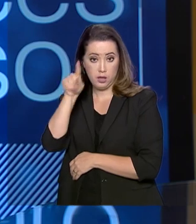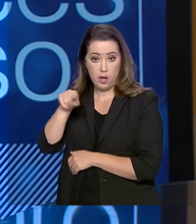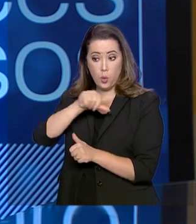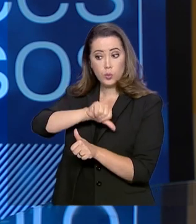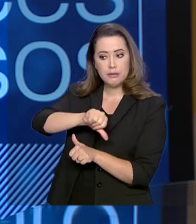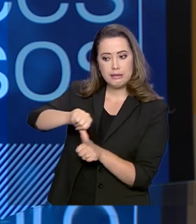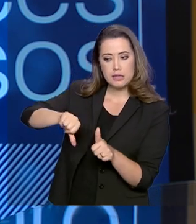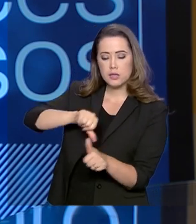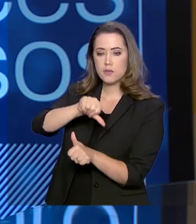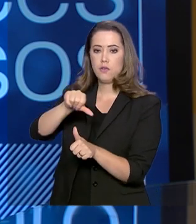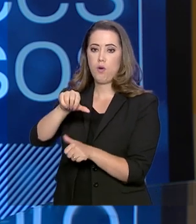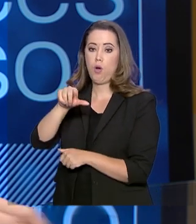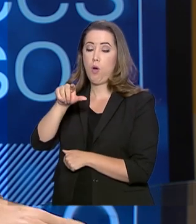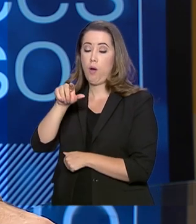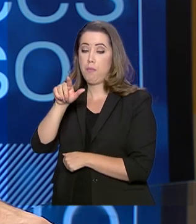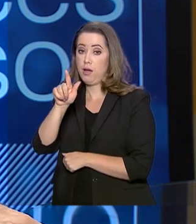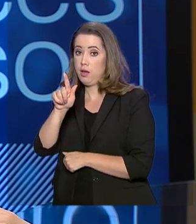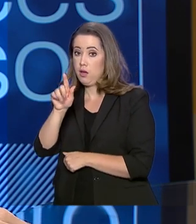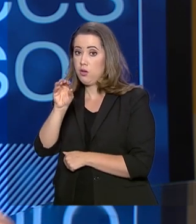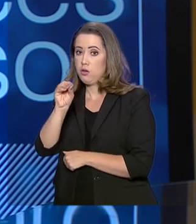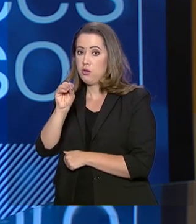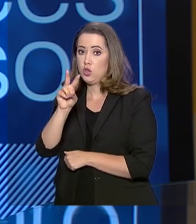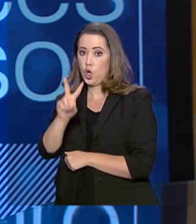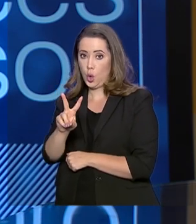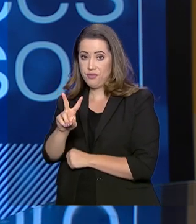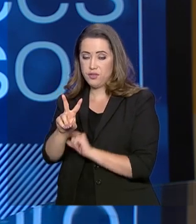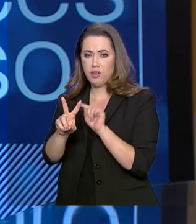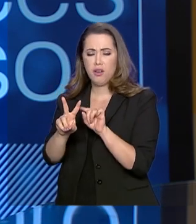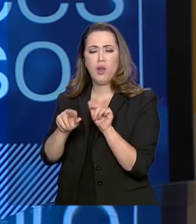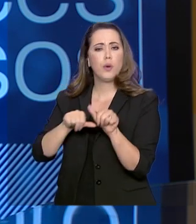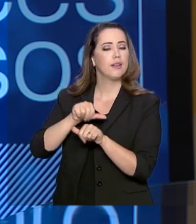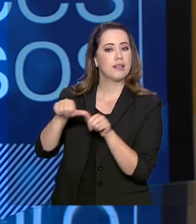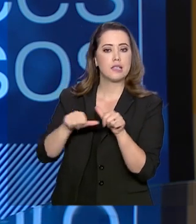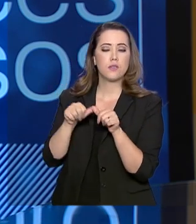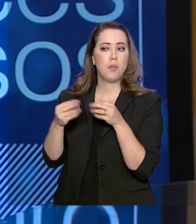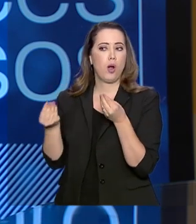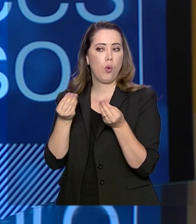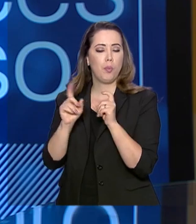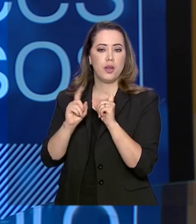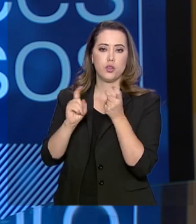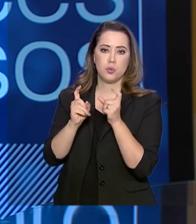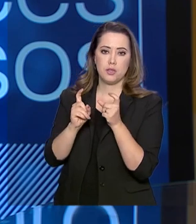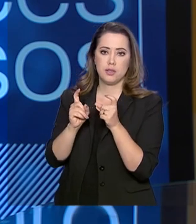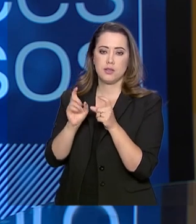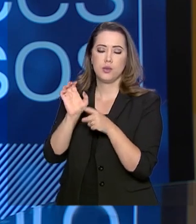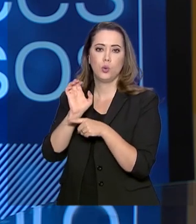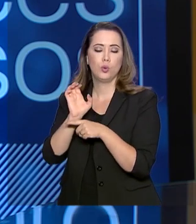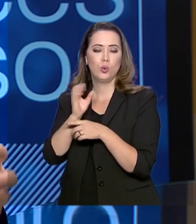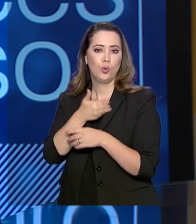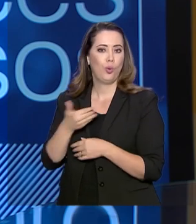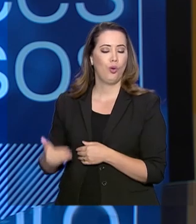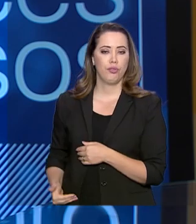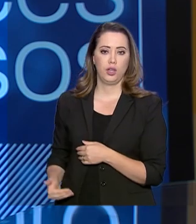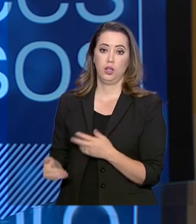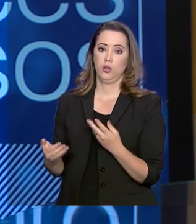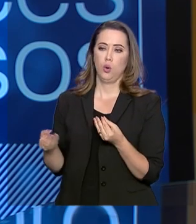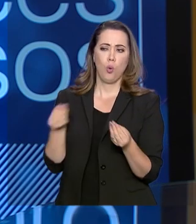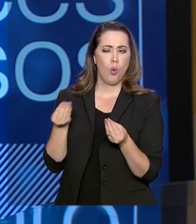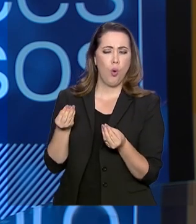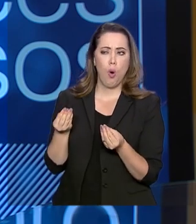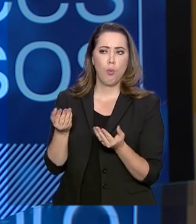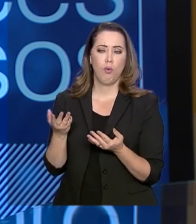Gov, que é um programa voltado para a transformação dos modelos de gestão do Estado. Como que ele vai